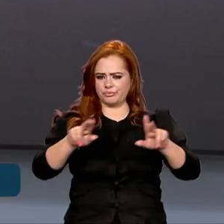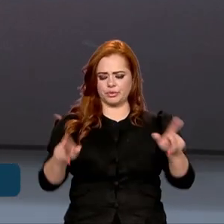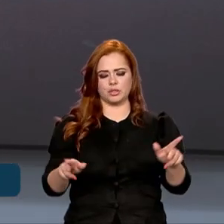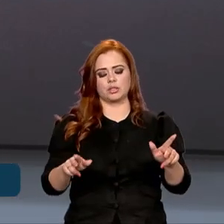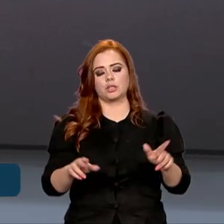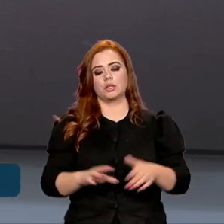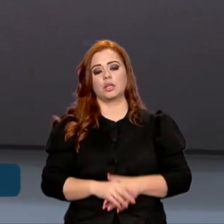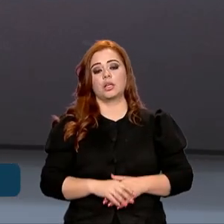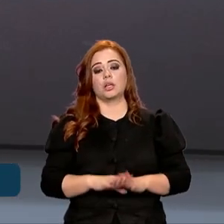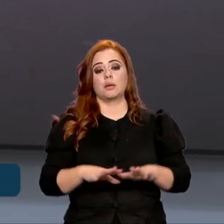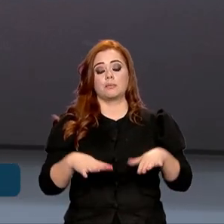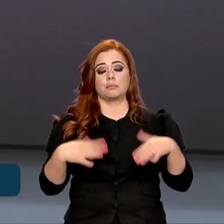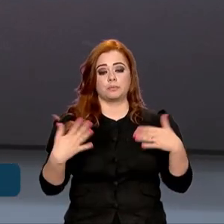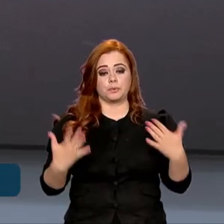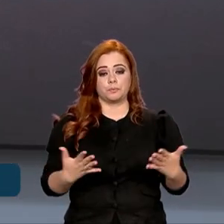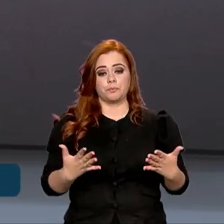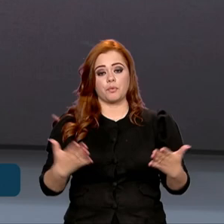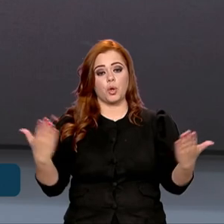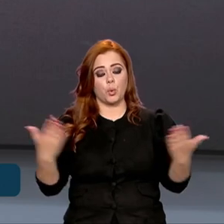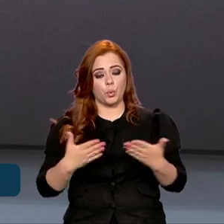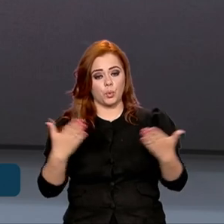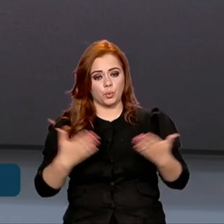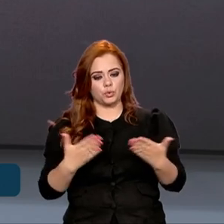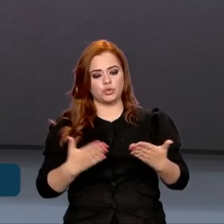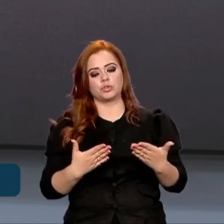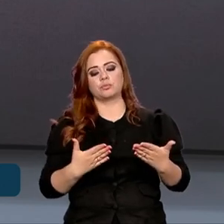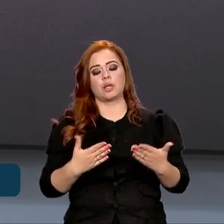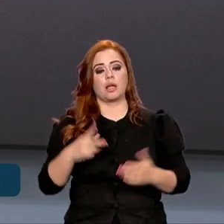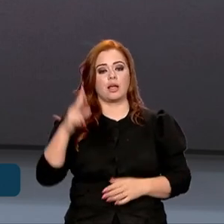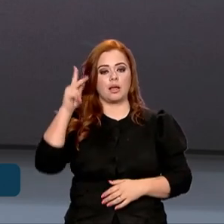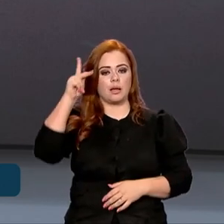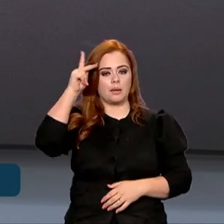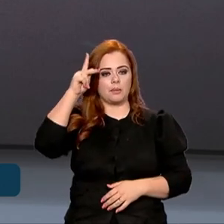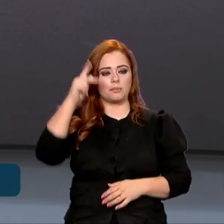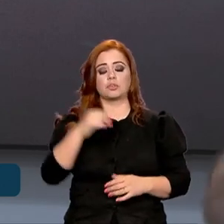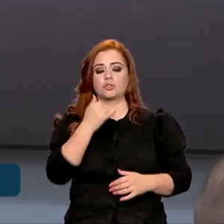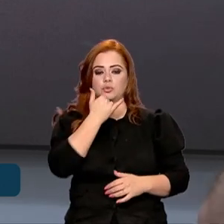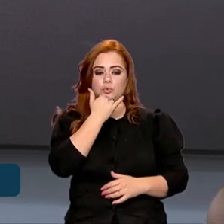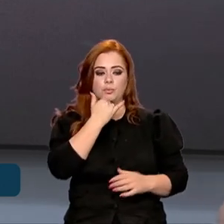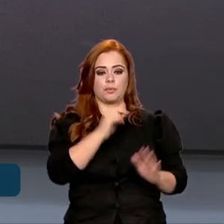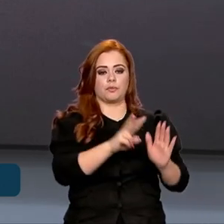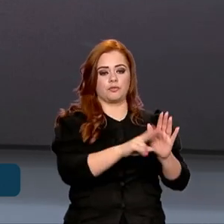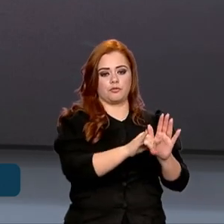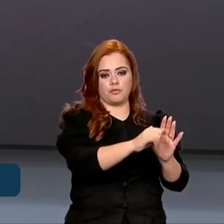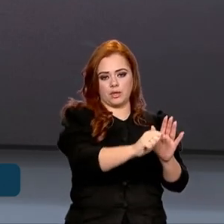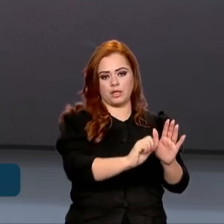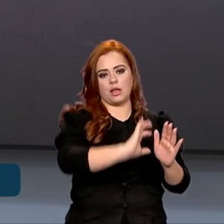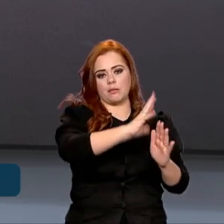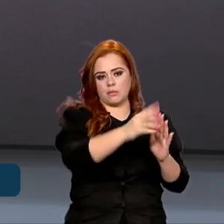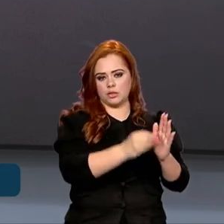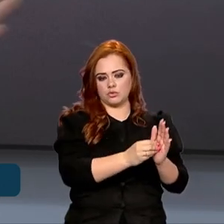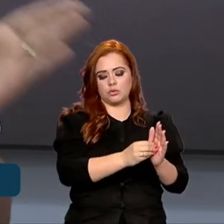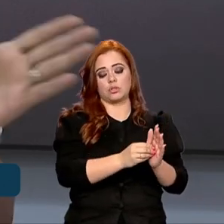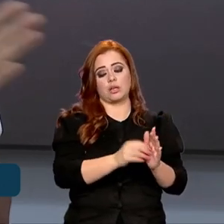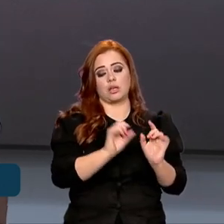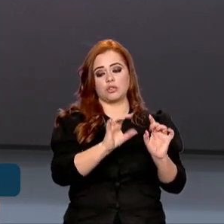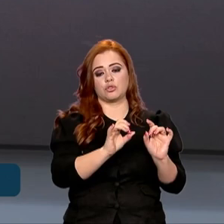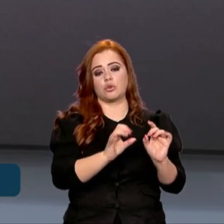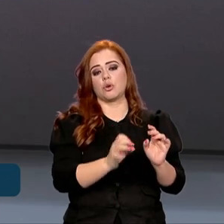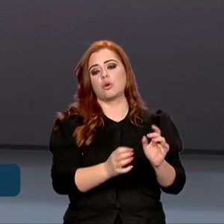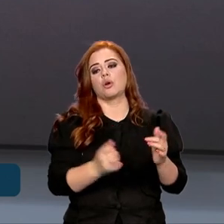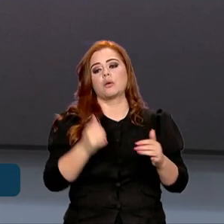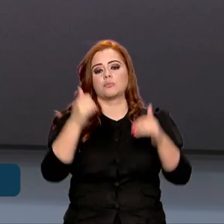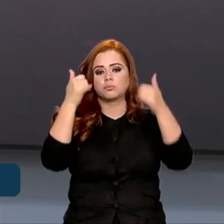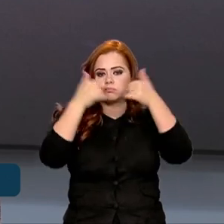Então, hoje a Vila Amazônia é atendida por termoelétrica. Então, é uma coisa que há de se debater futuramente. Eu entendi muito bem